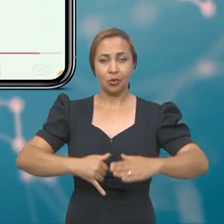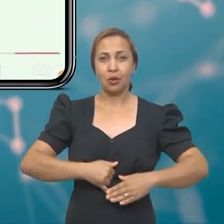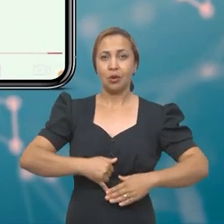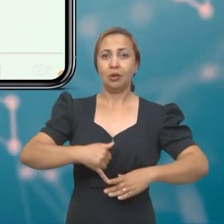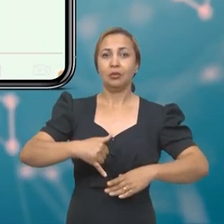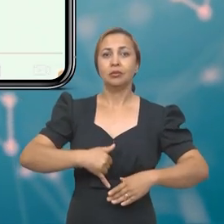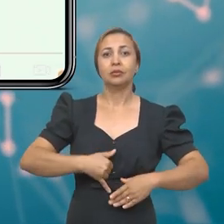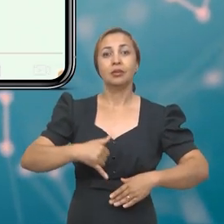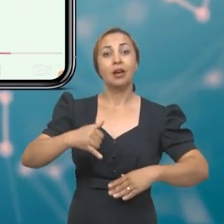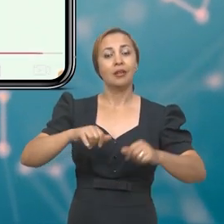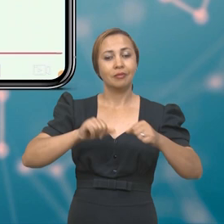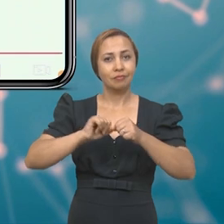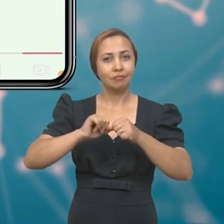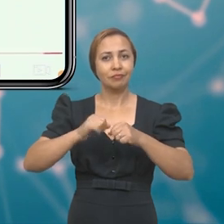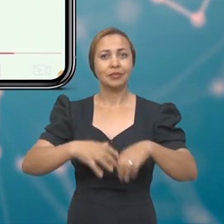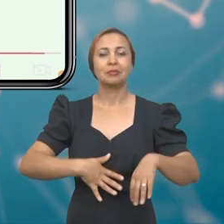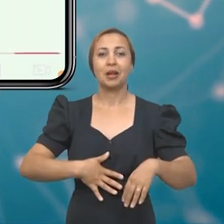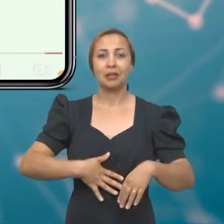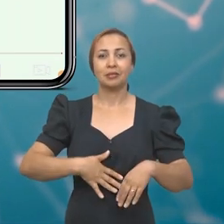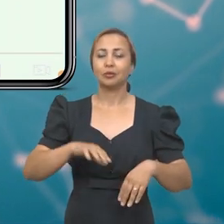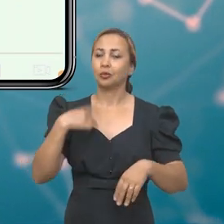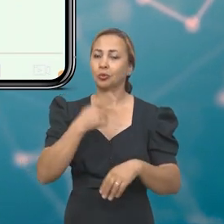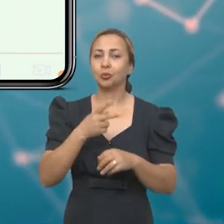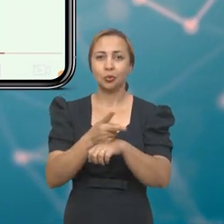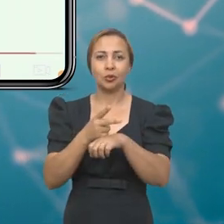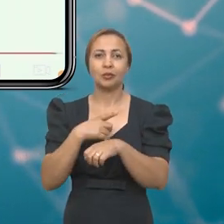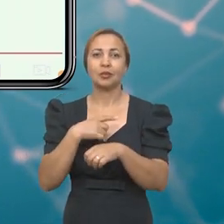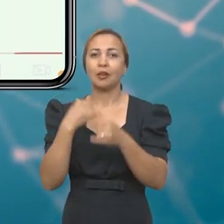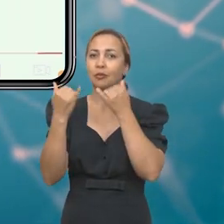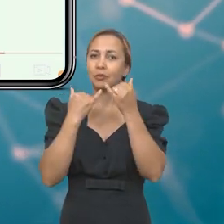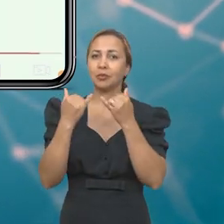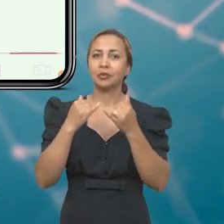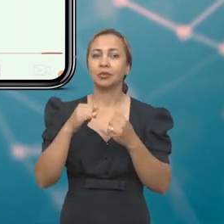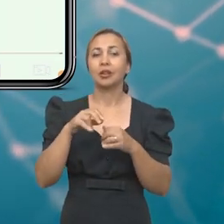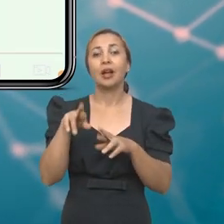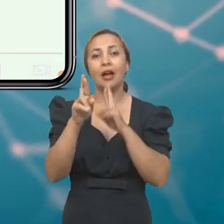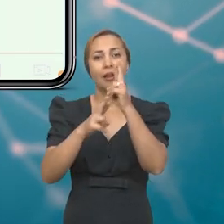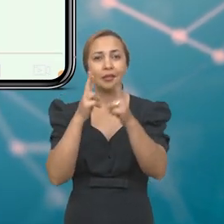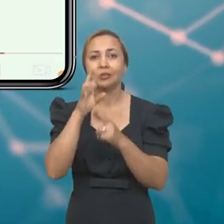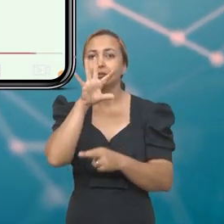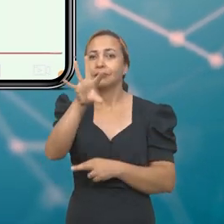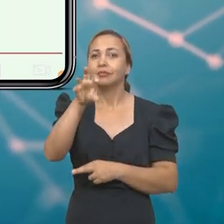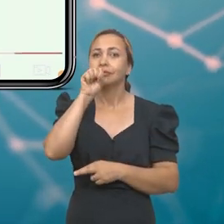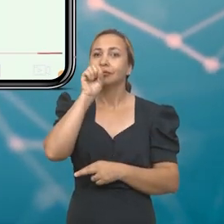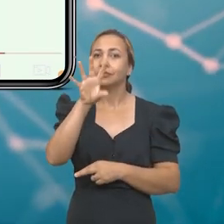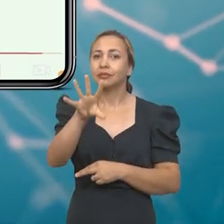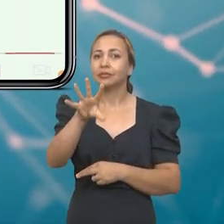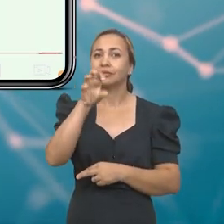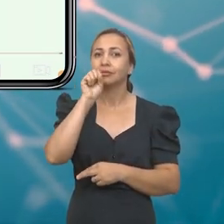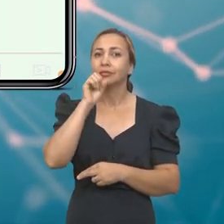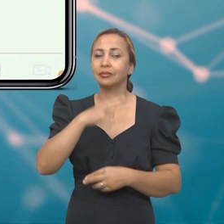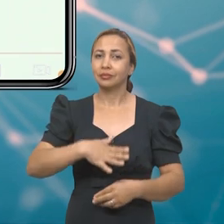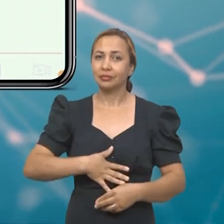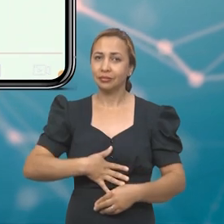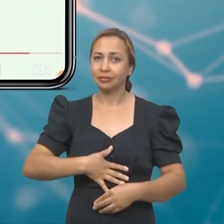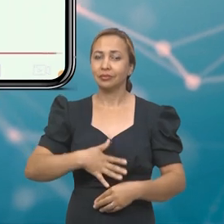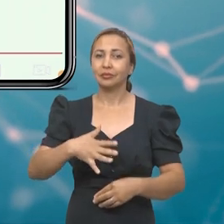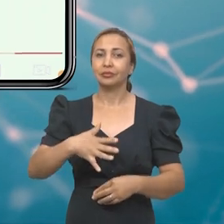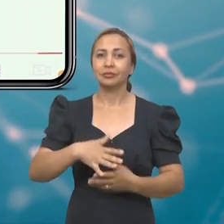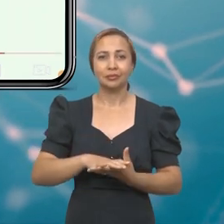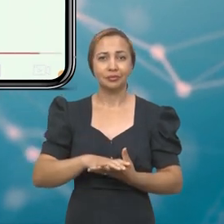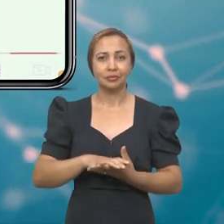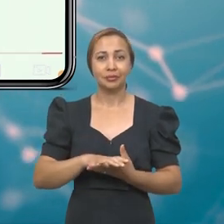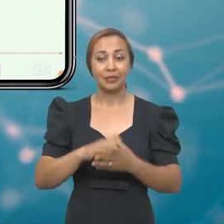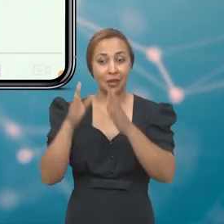fazia na barriga do usuário, gente tentava extrair informações com relação à respiração. E esse é um parâmetro muito importante,